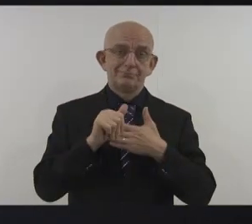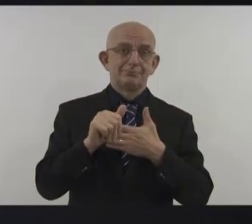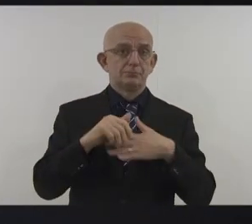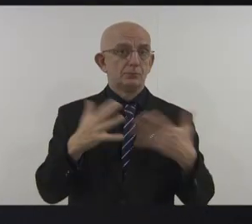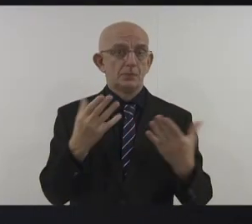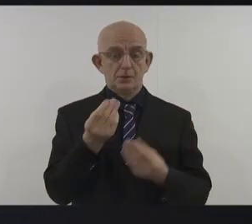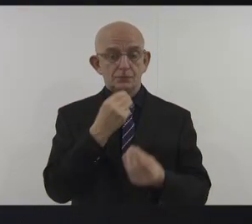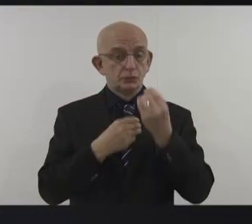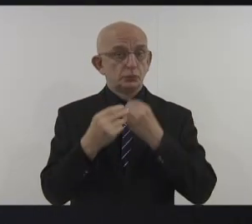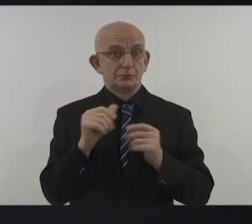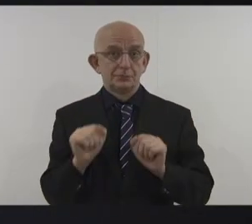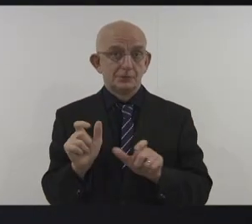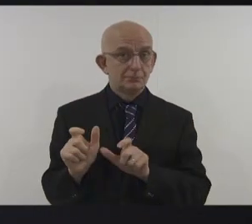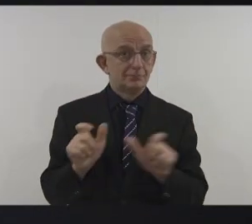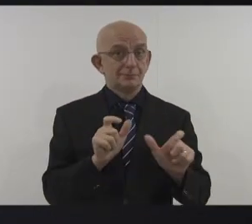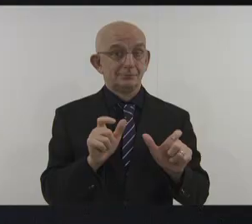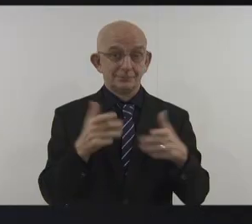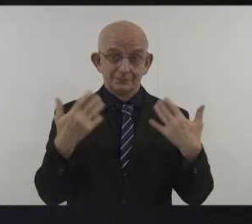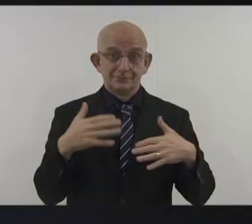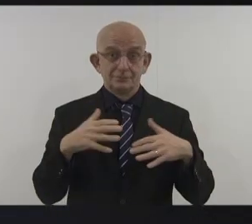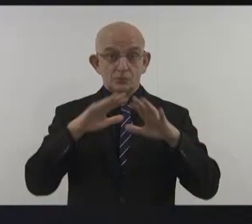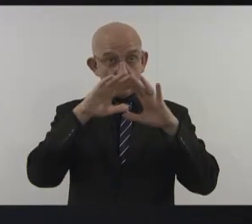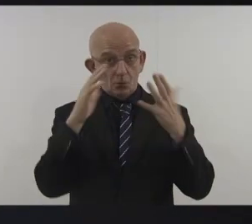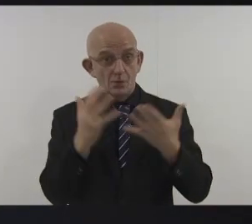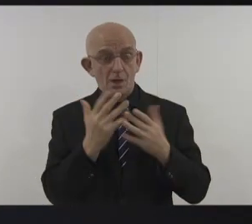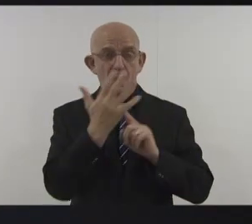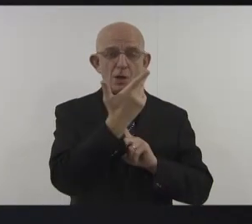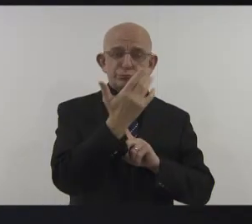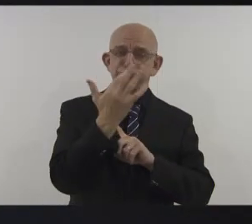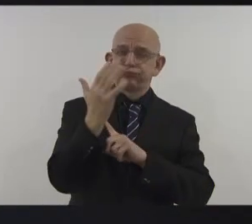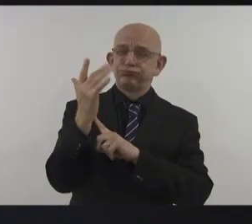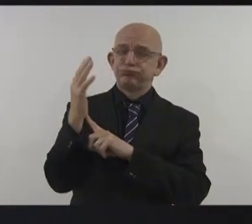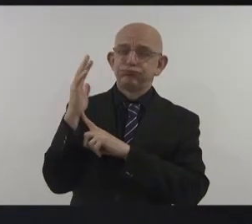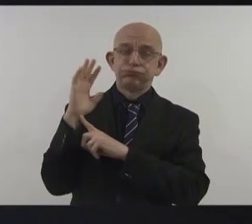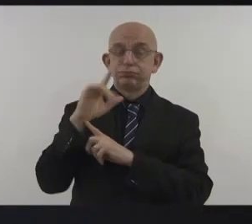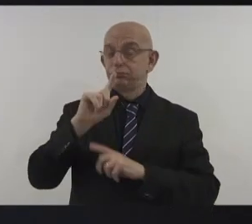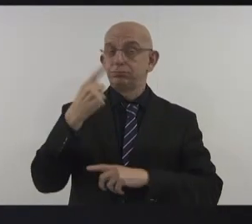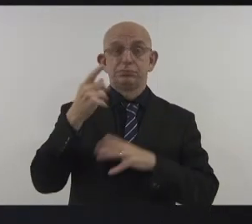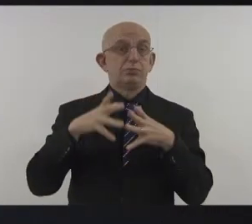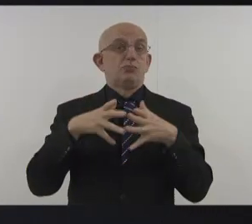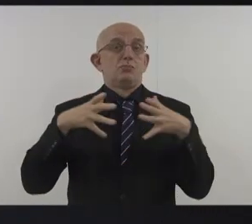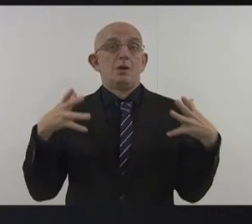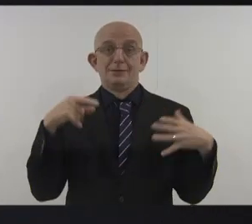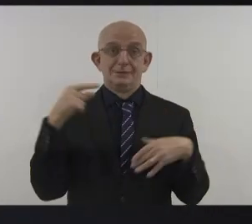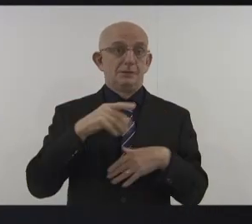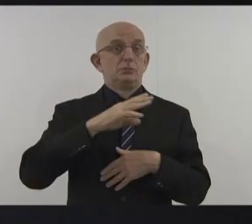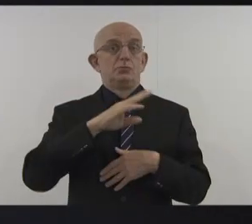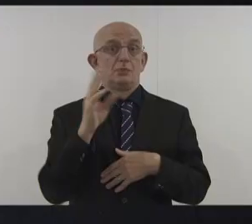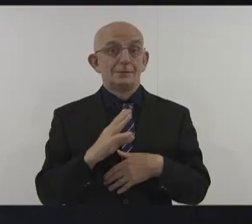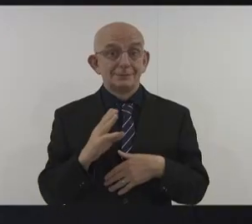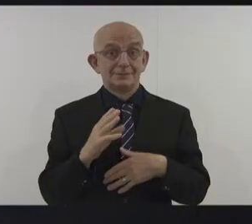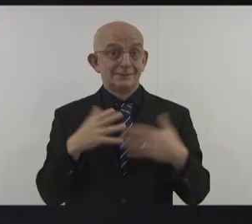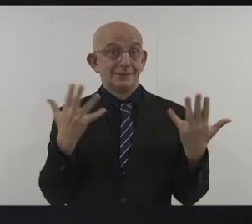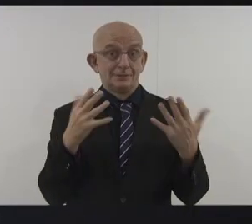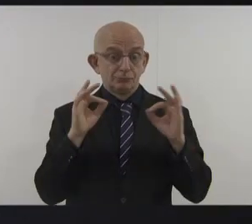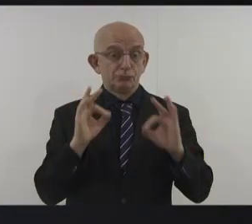entre as grandes economias, uma agricultura eficiente e verde e, sobretudo,